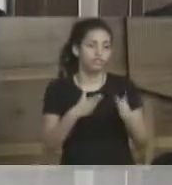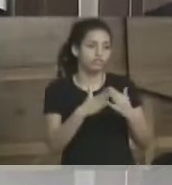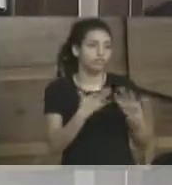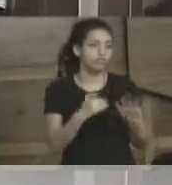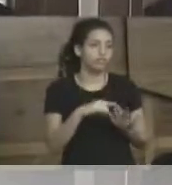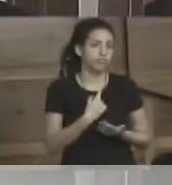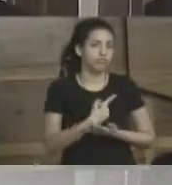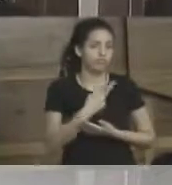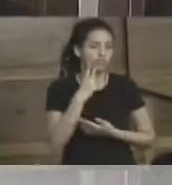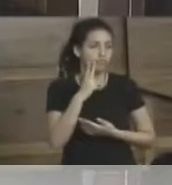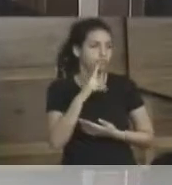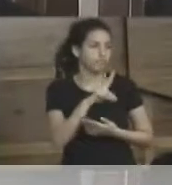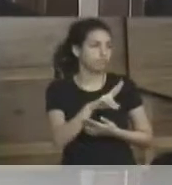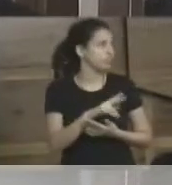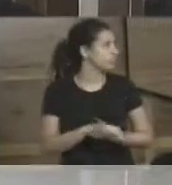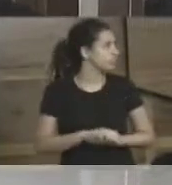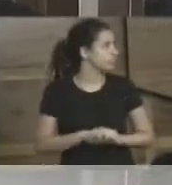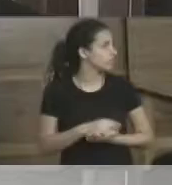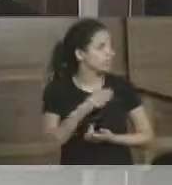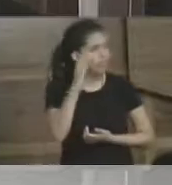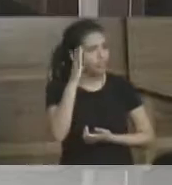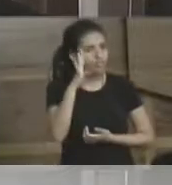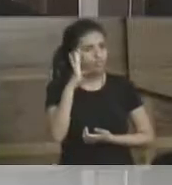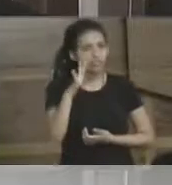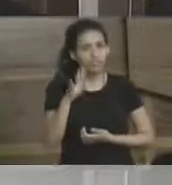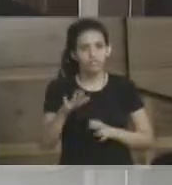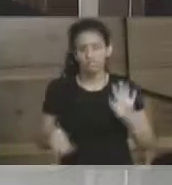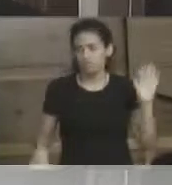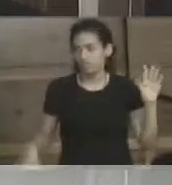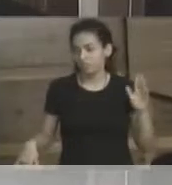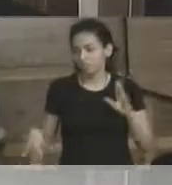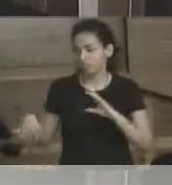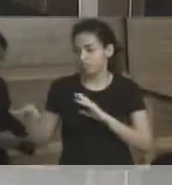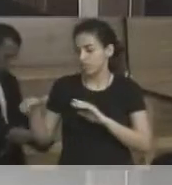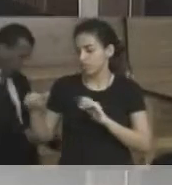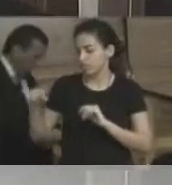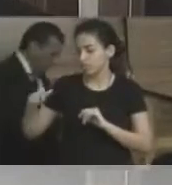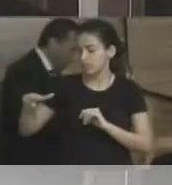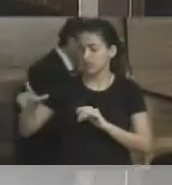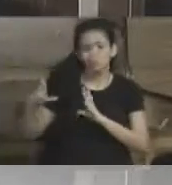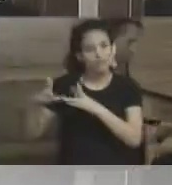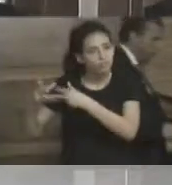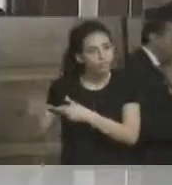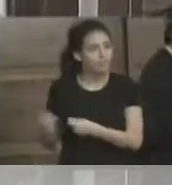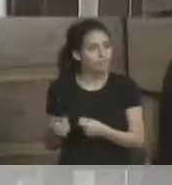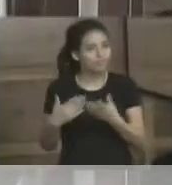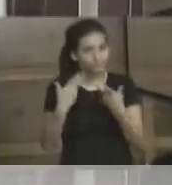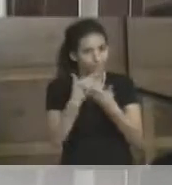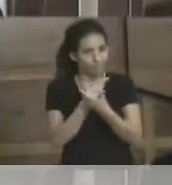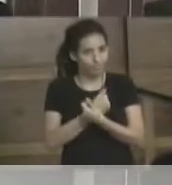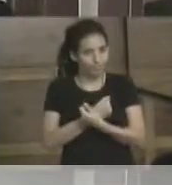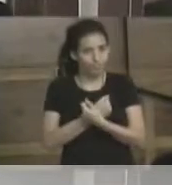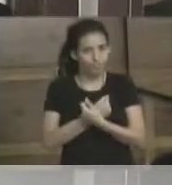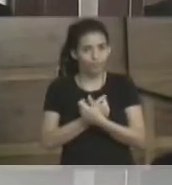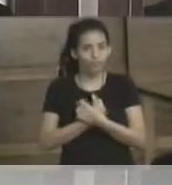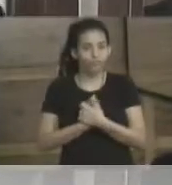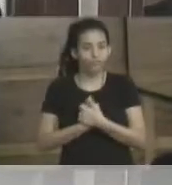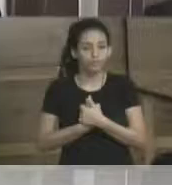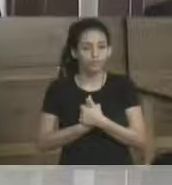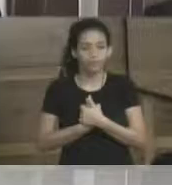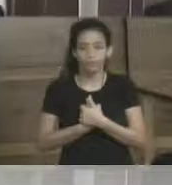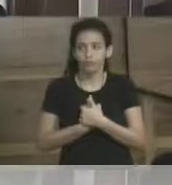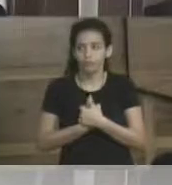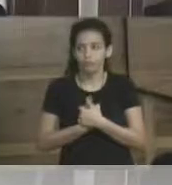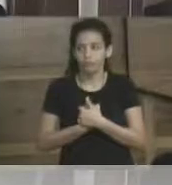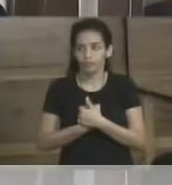e a gente vê o potencial que aquilo tem. Já pensou a Praia do Anil? Limpa para banho, Jedi? Já ia ter bloco de piranha todo dia dos Jedi lá